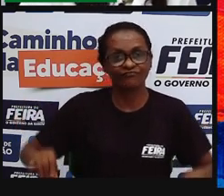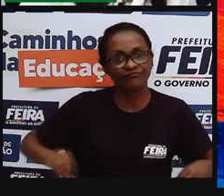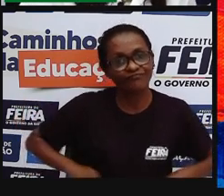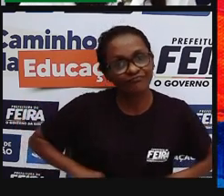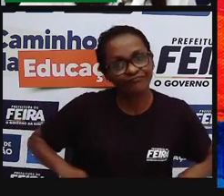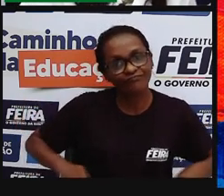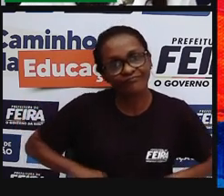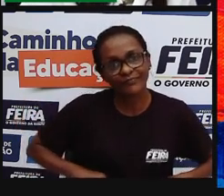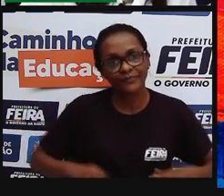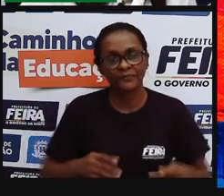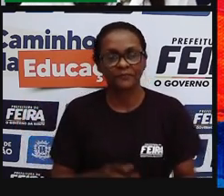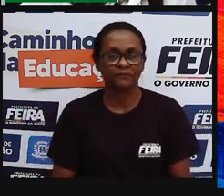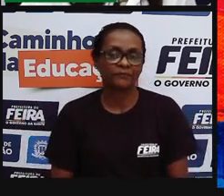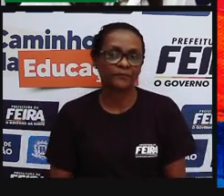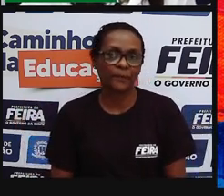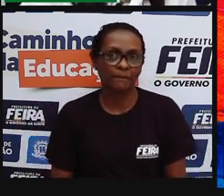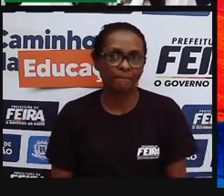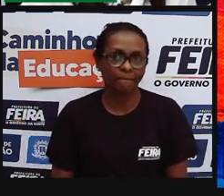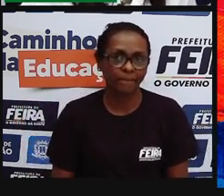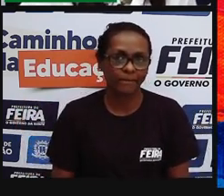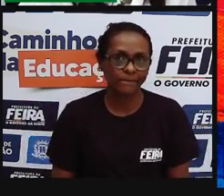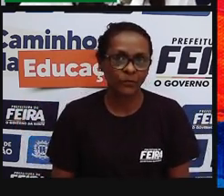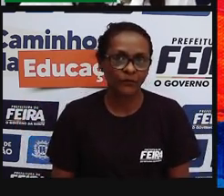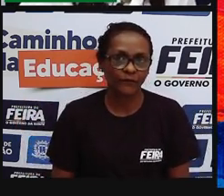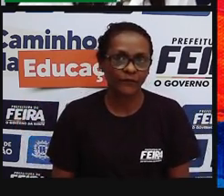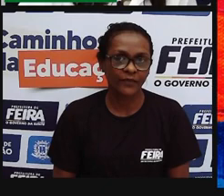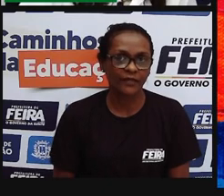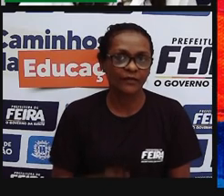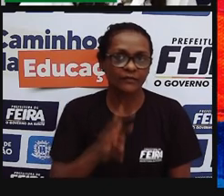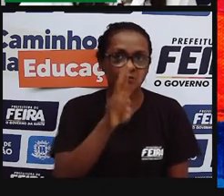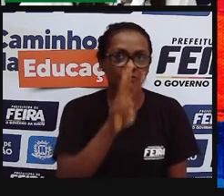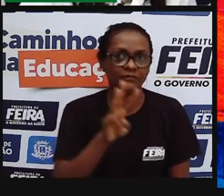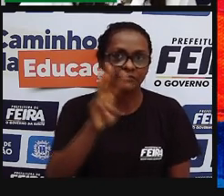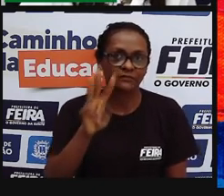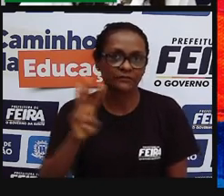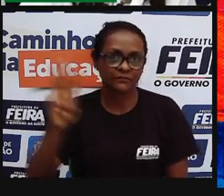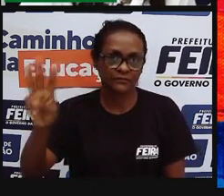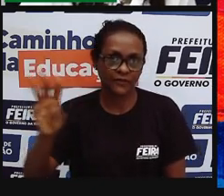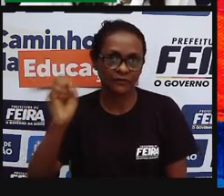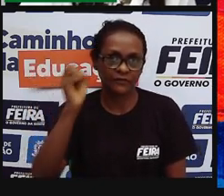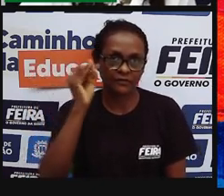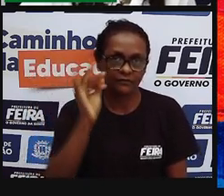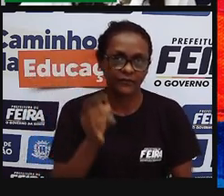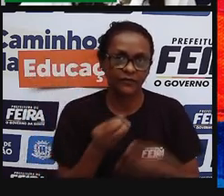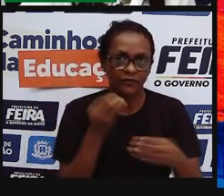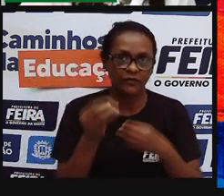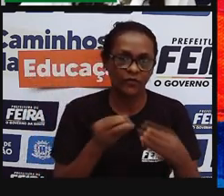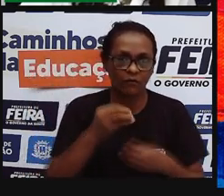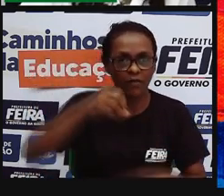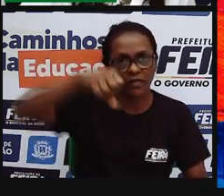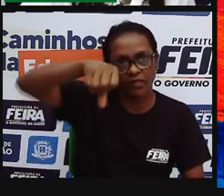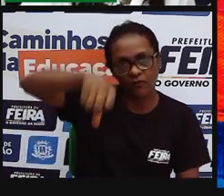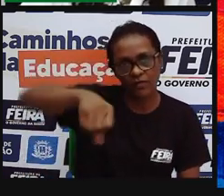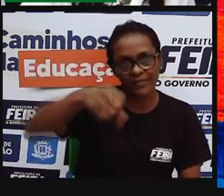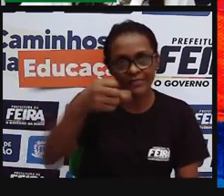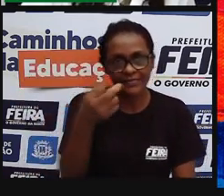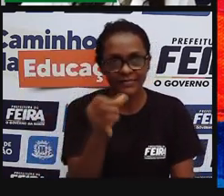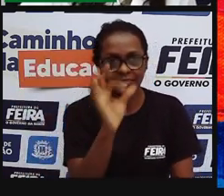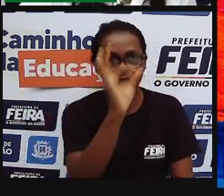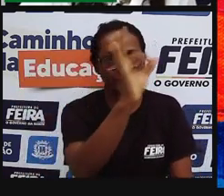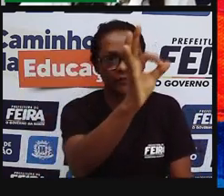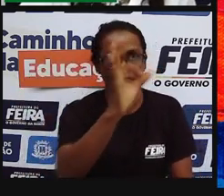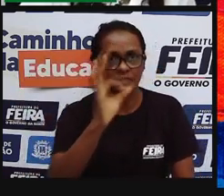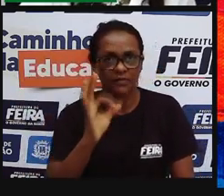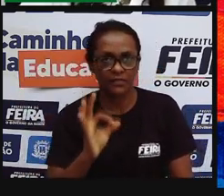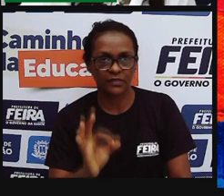Amazônia, um outro dado agora do WWF Brasil, né, Amazônia e o Cerrado somam mais de 96%